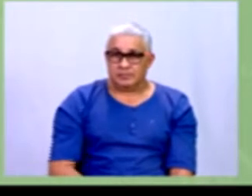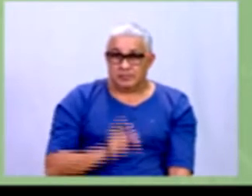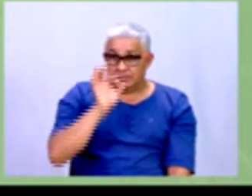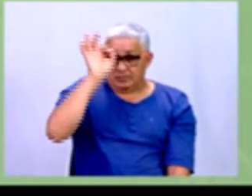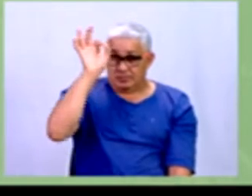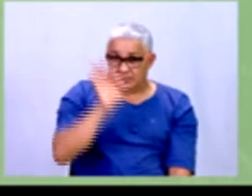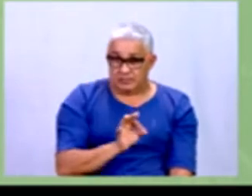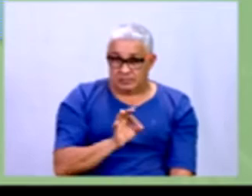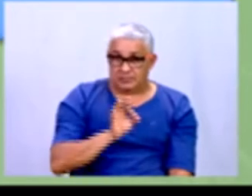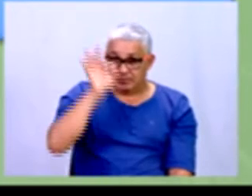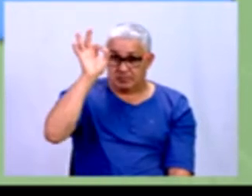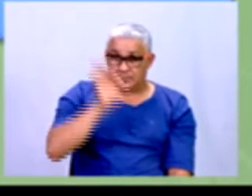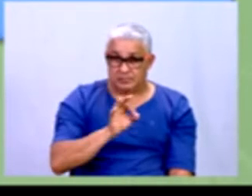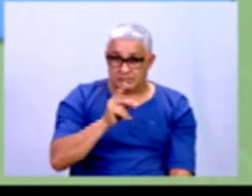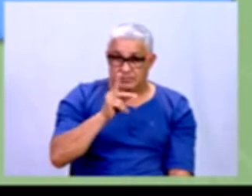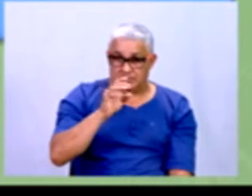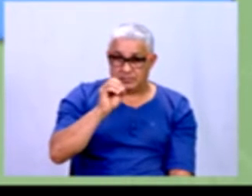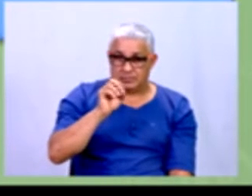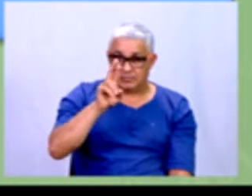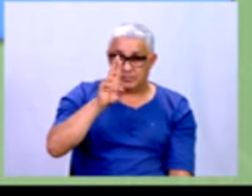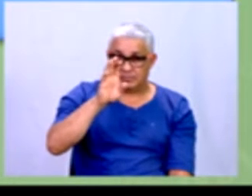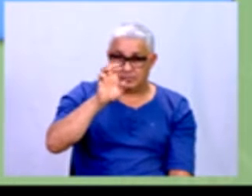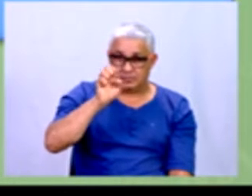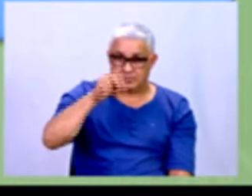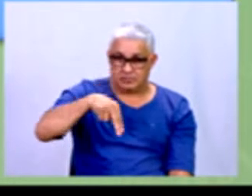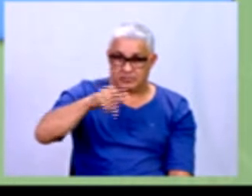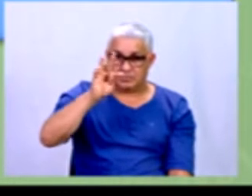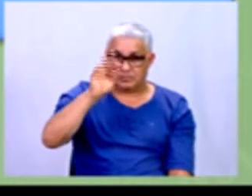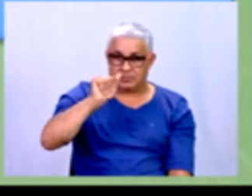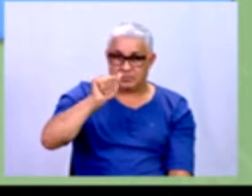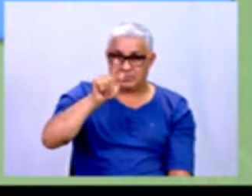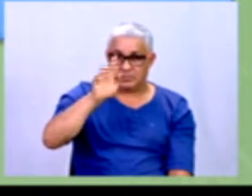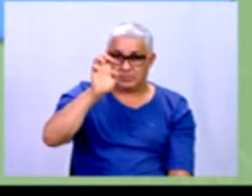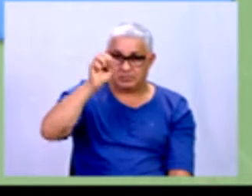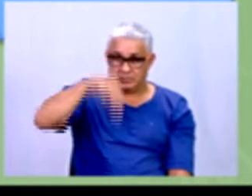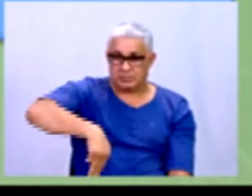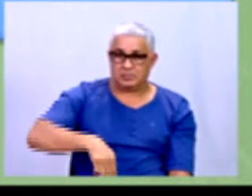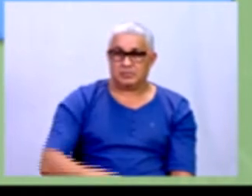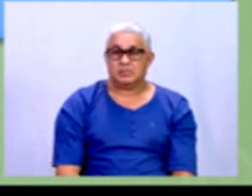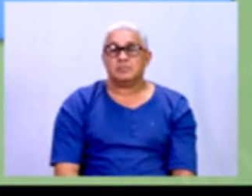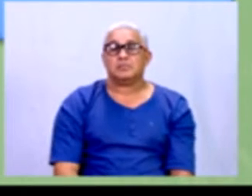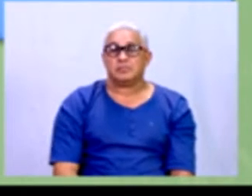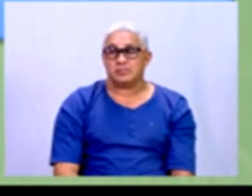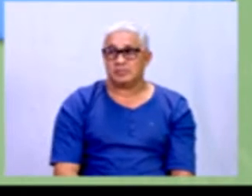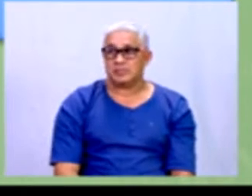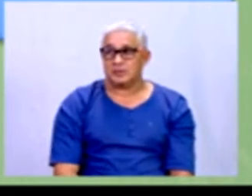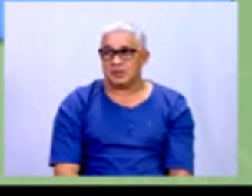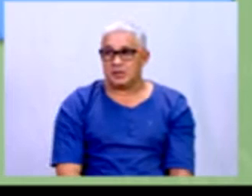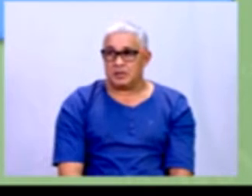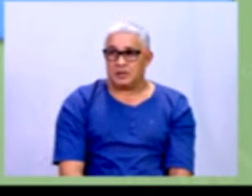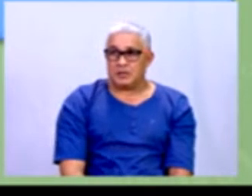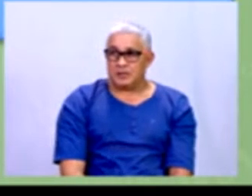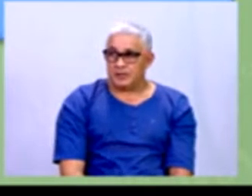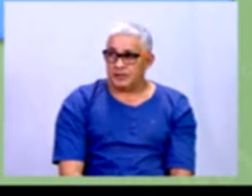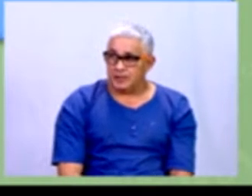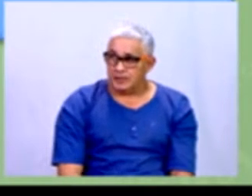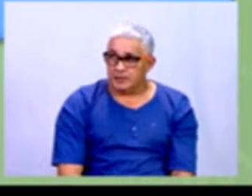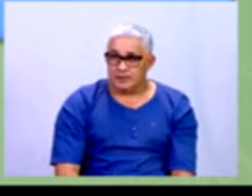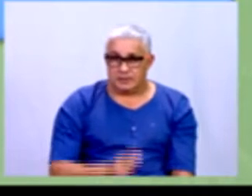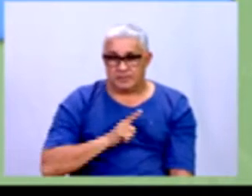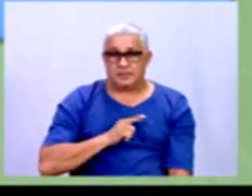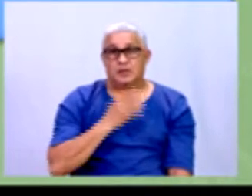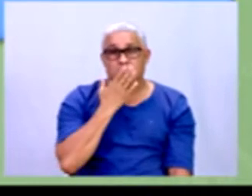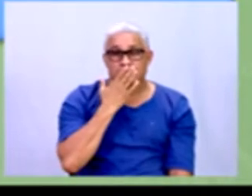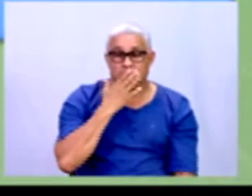Porcentagem. Aqui, pessoal, voltando aqui, a gente acabou de falar de percentuais, índices, coeficientes e taxas. Então, esses são os